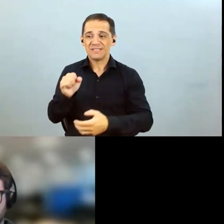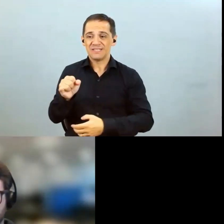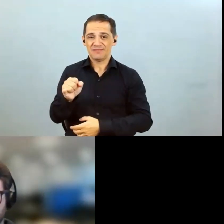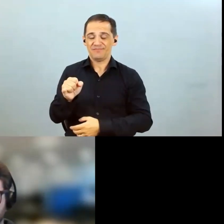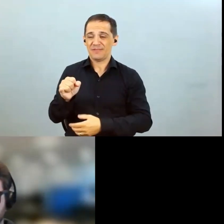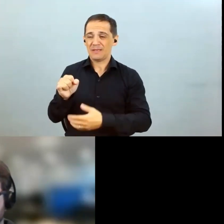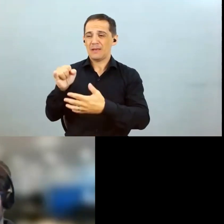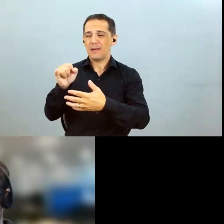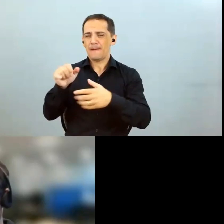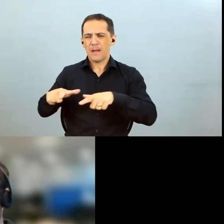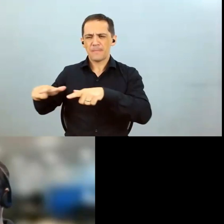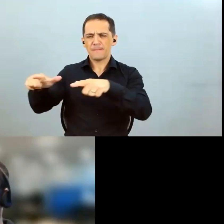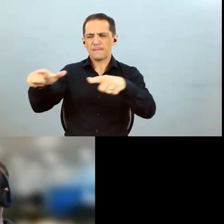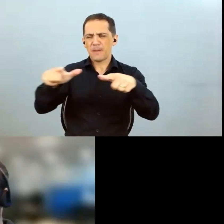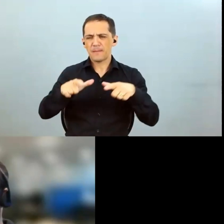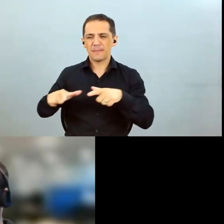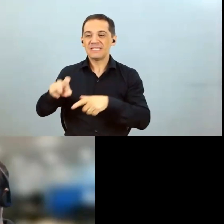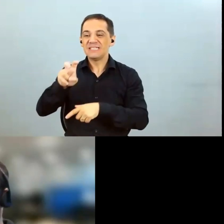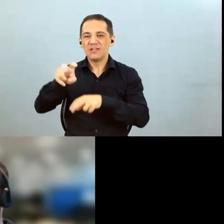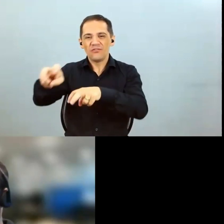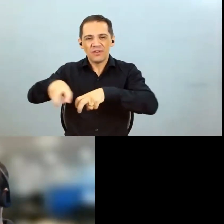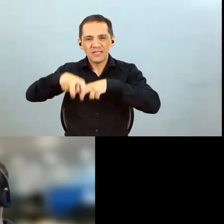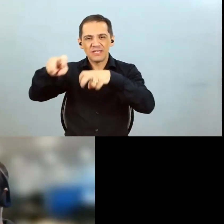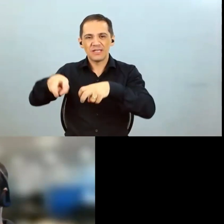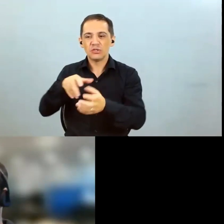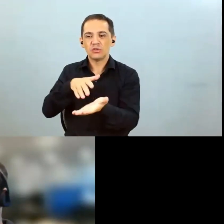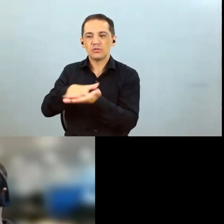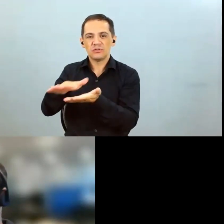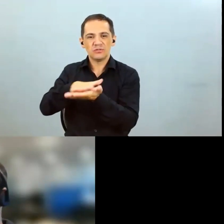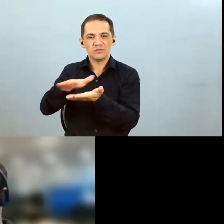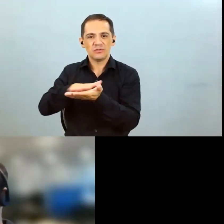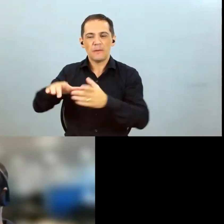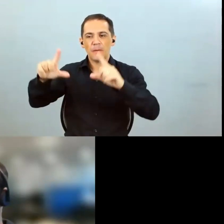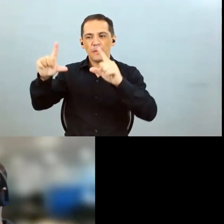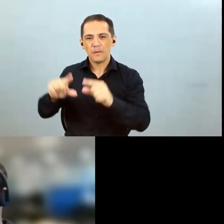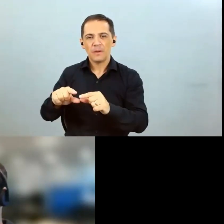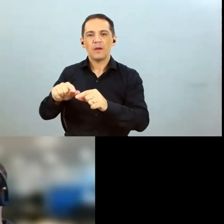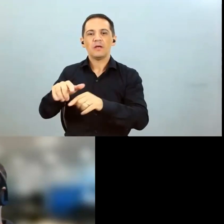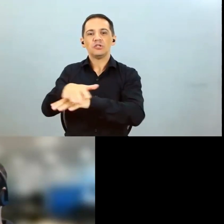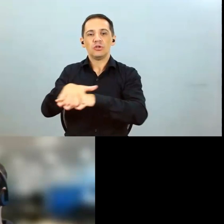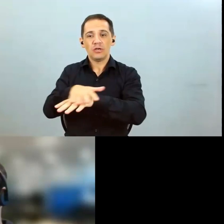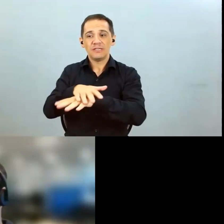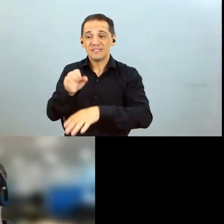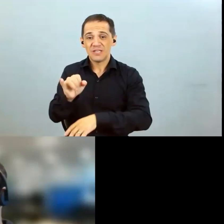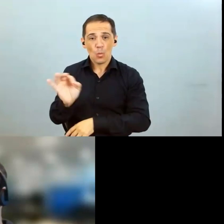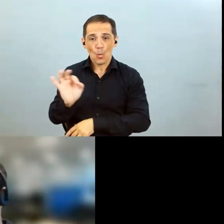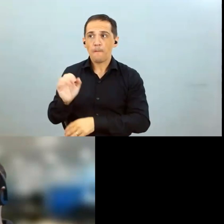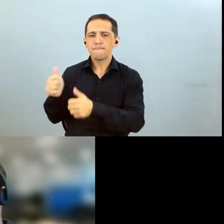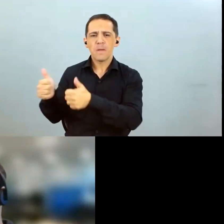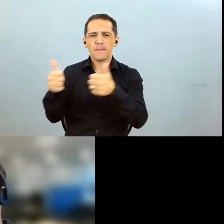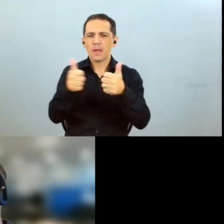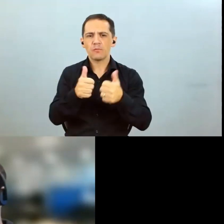fazendas que teve quebra de produtividade na soja, nós havíamos produzido 67, 68 sacos por hectare de média na safra atual.